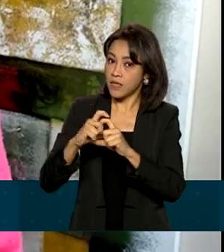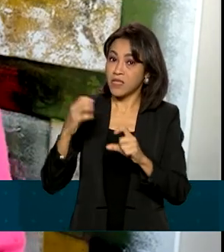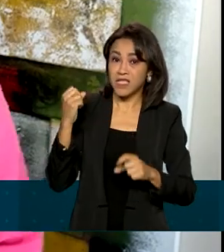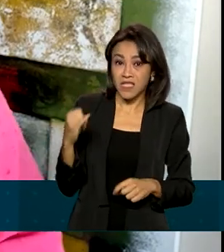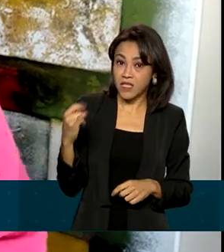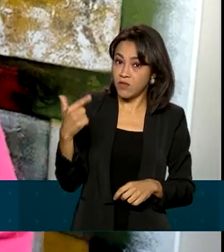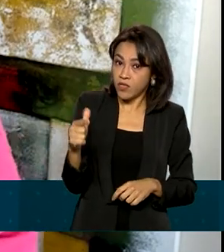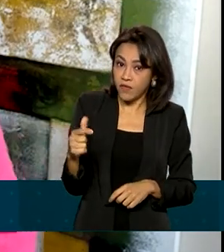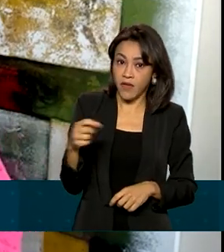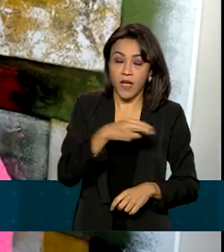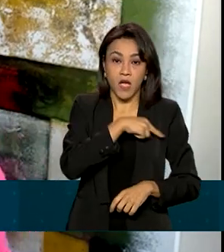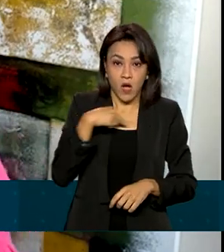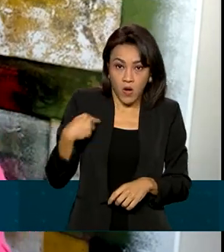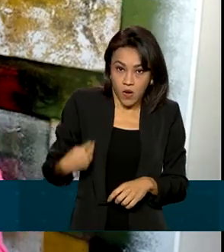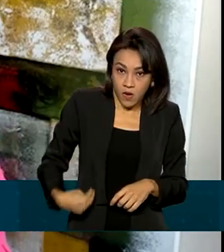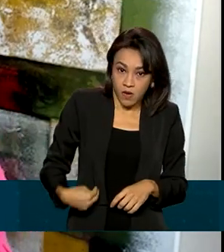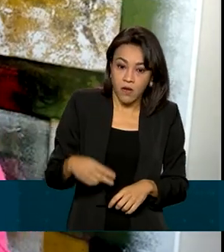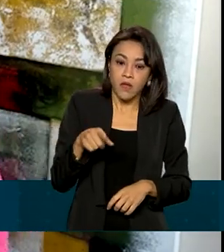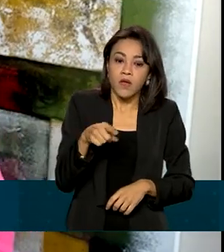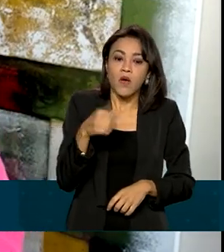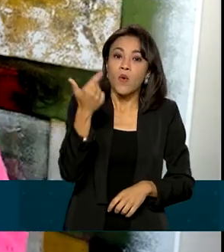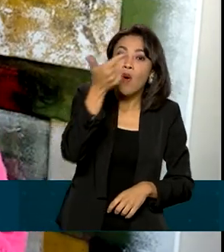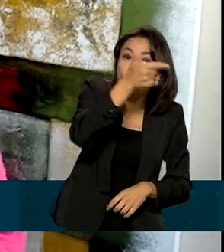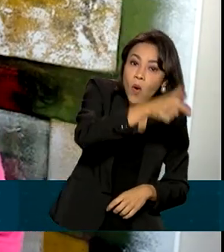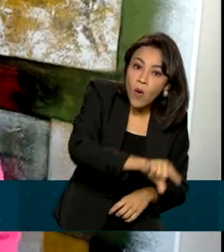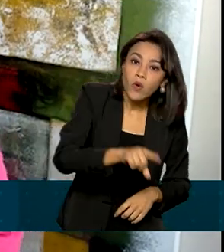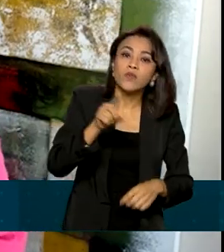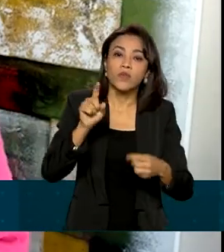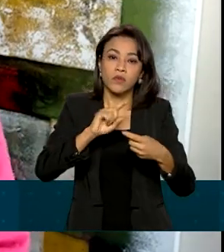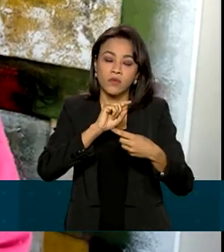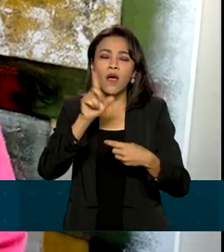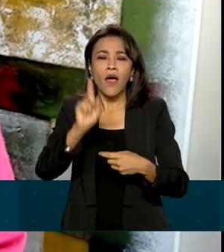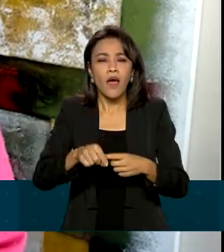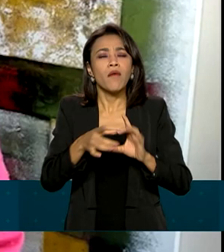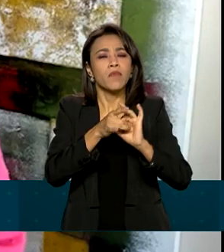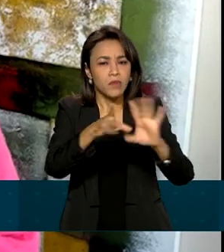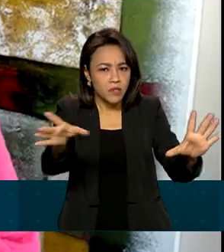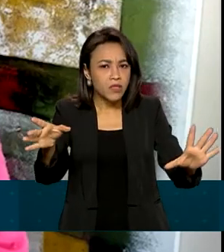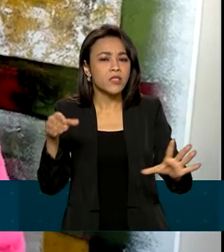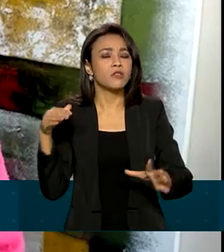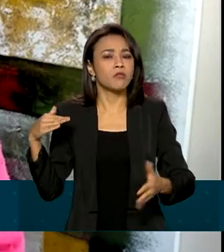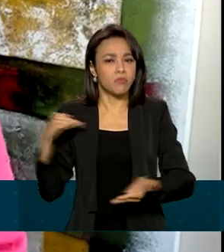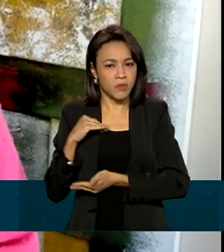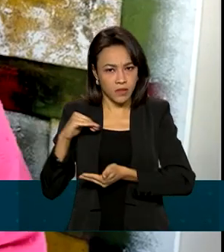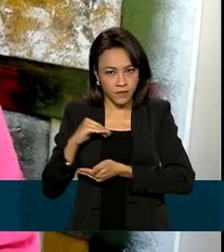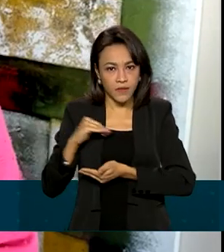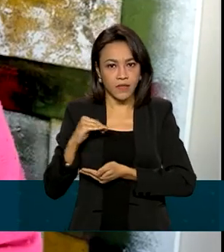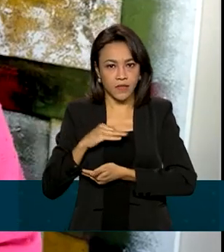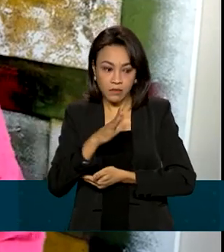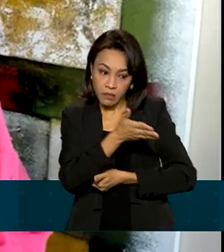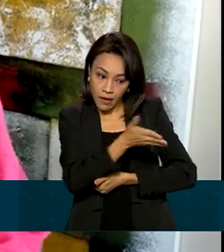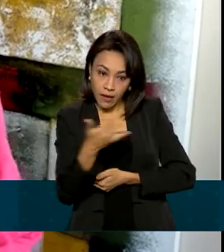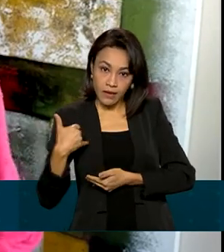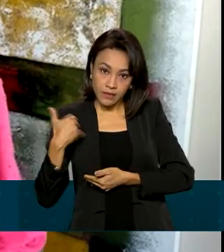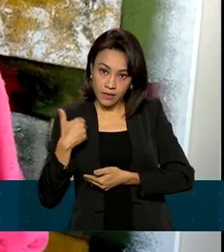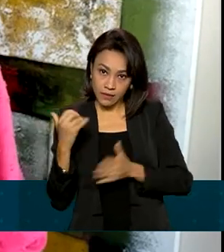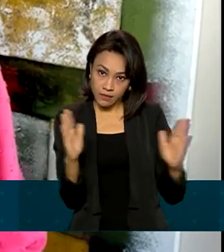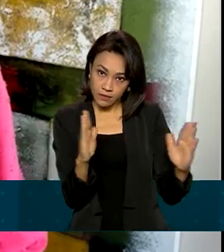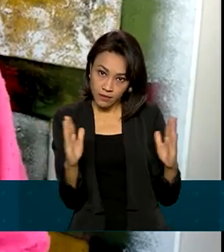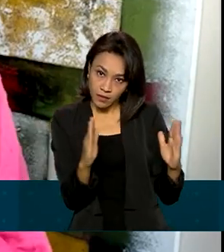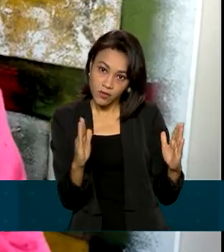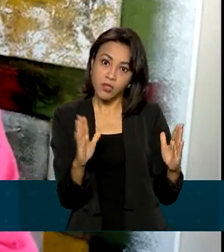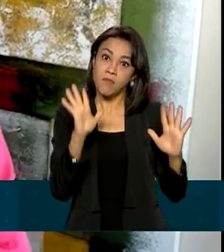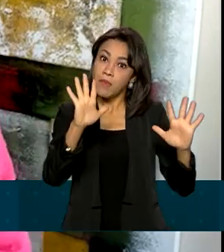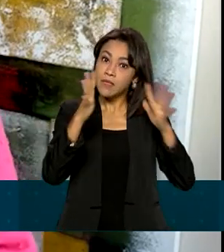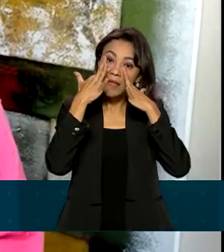pode ser usada. Os dois imunizantes são autorizados pela Anvisa para essa faixa etária. Mas atenção!